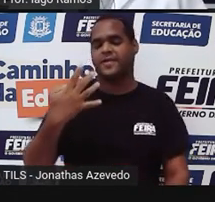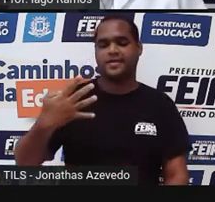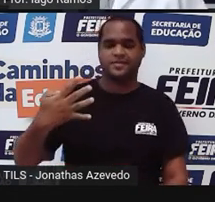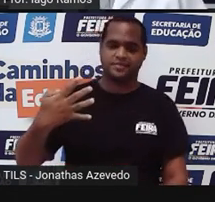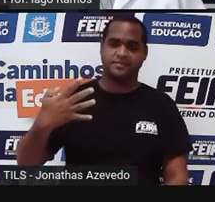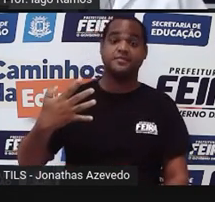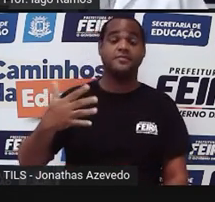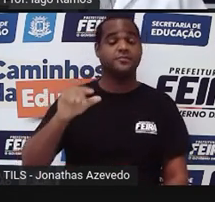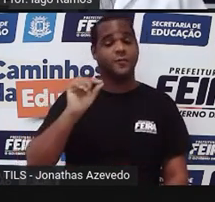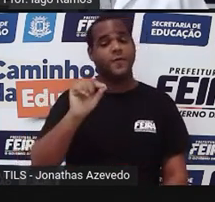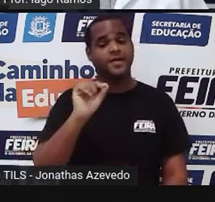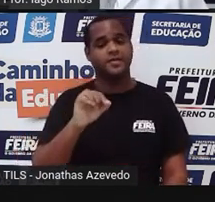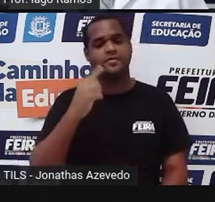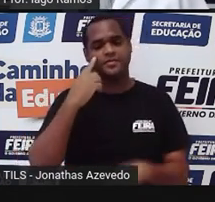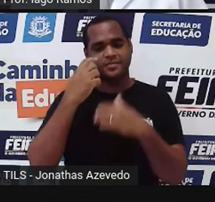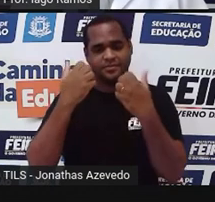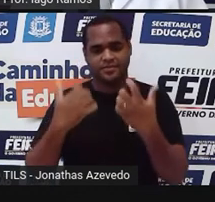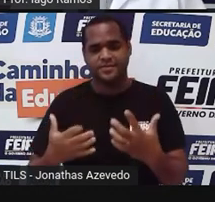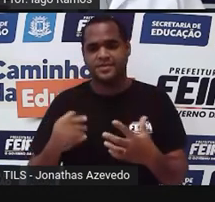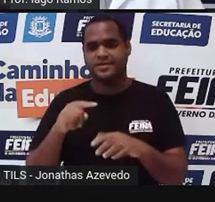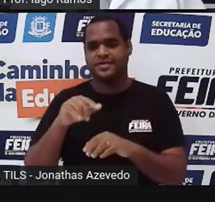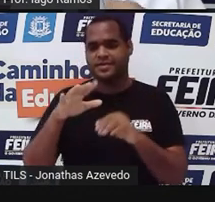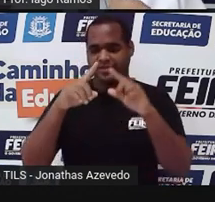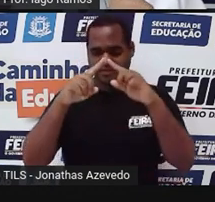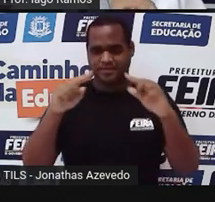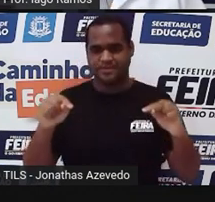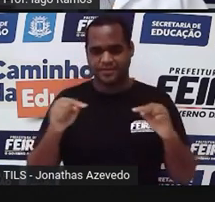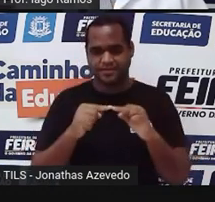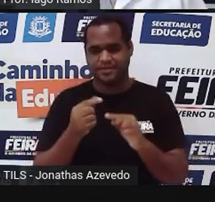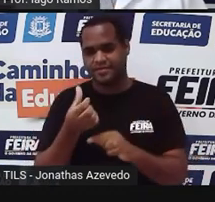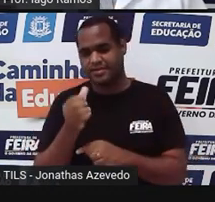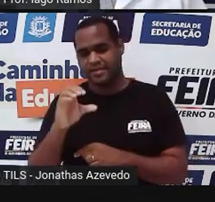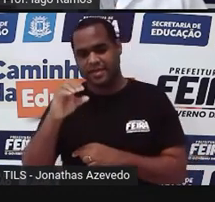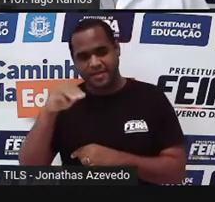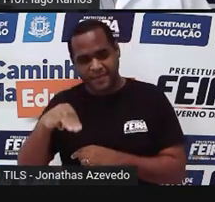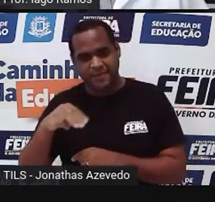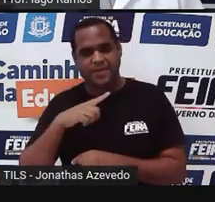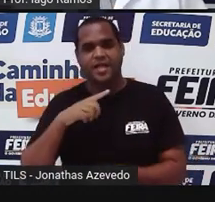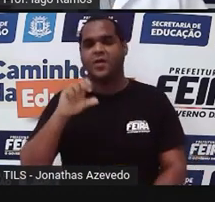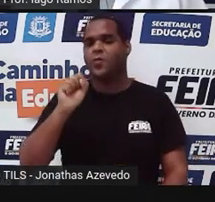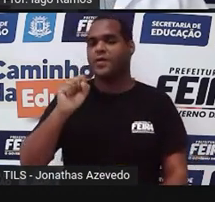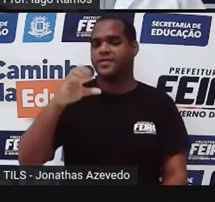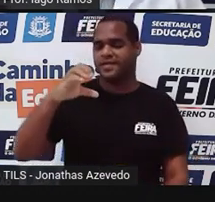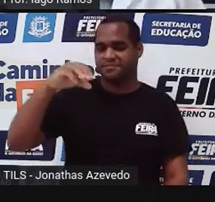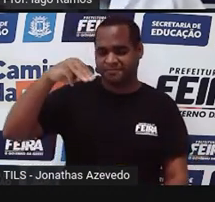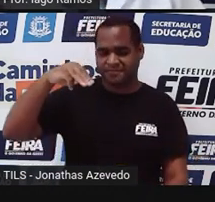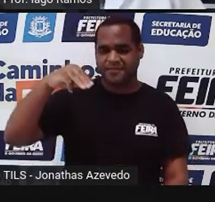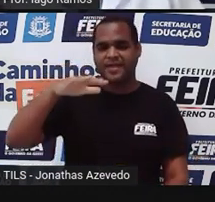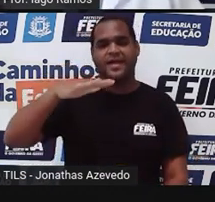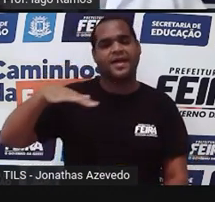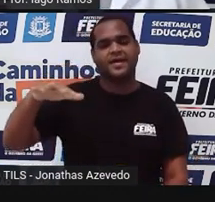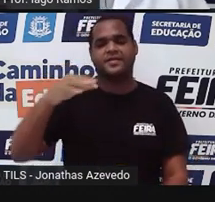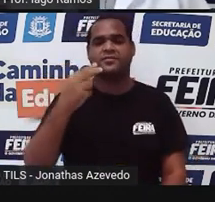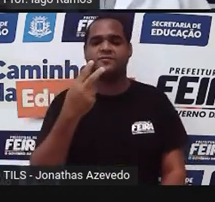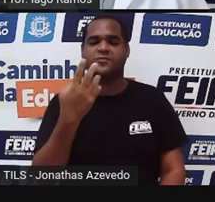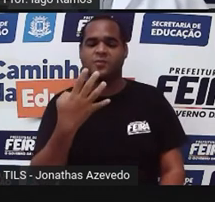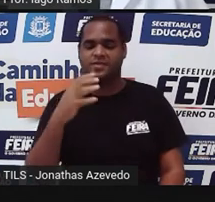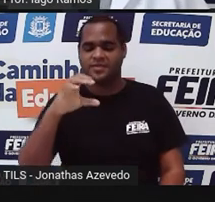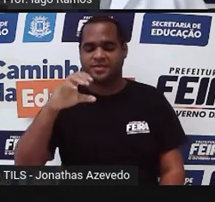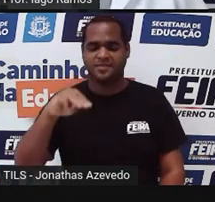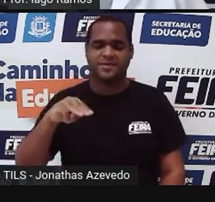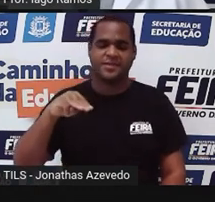Então, esse losango com as diagonais 6 centímetros e 8 centímetros, a sua área é 24